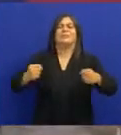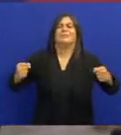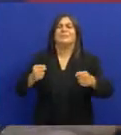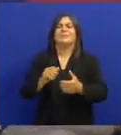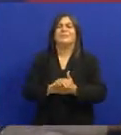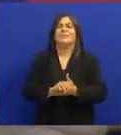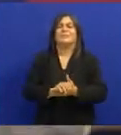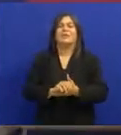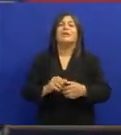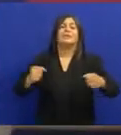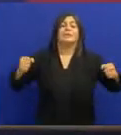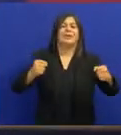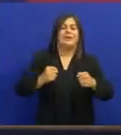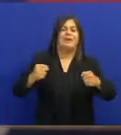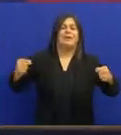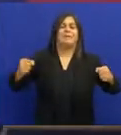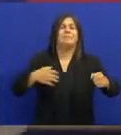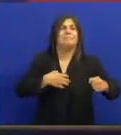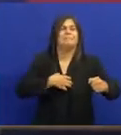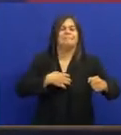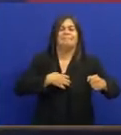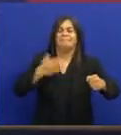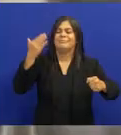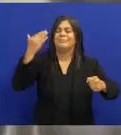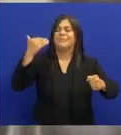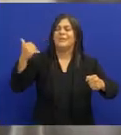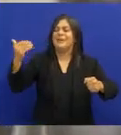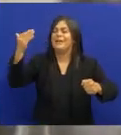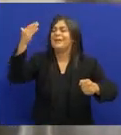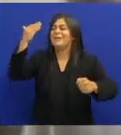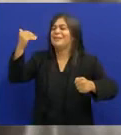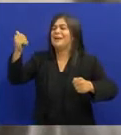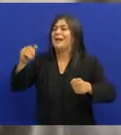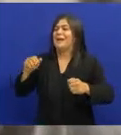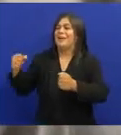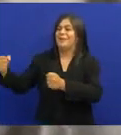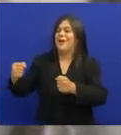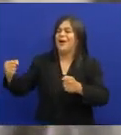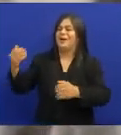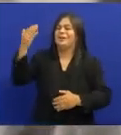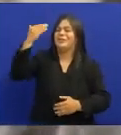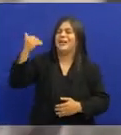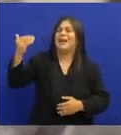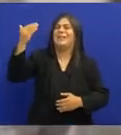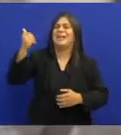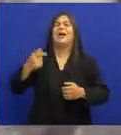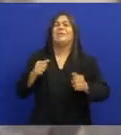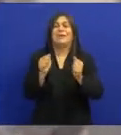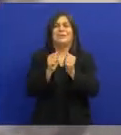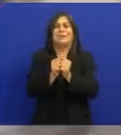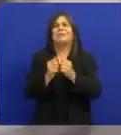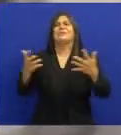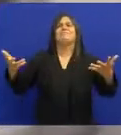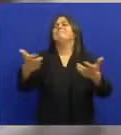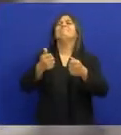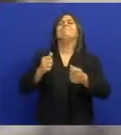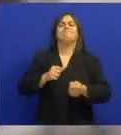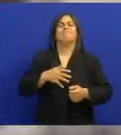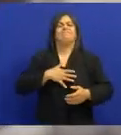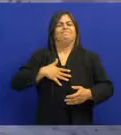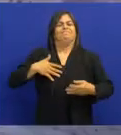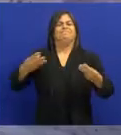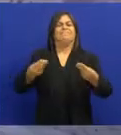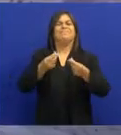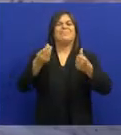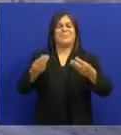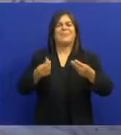sanfona Ouvi o toque da sanfona me chamar Ouvi o toque da sanfona me chamar E ele gravou comigo Foi uma grande